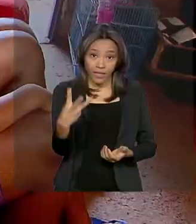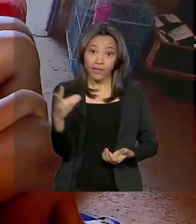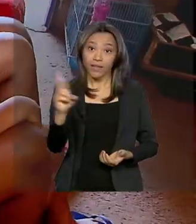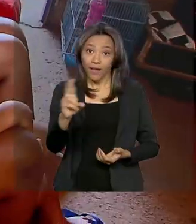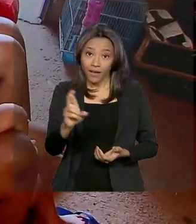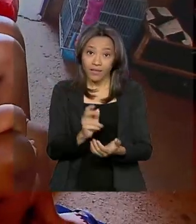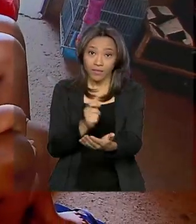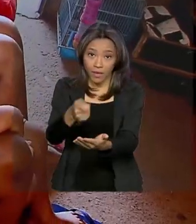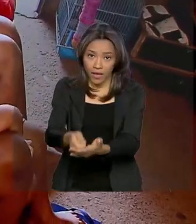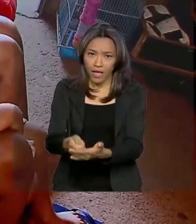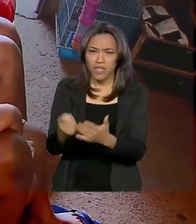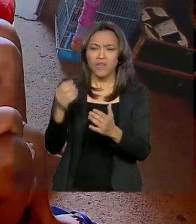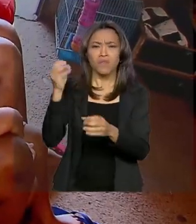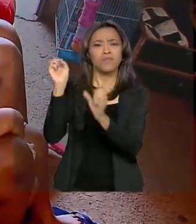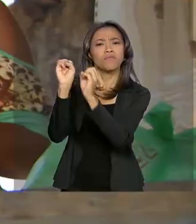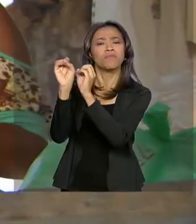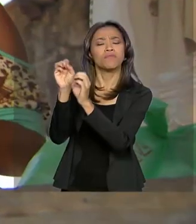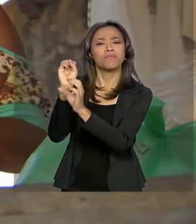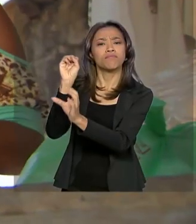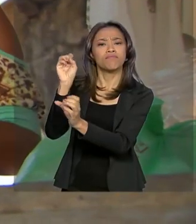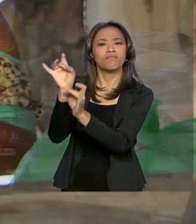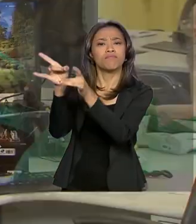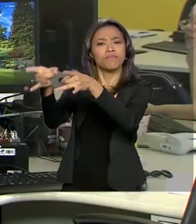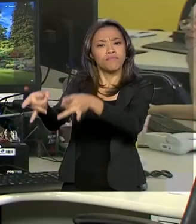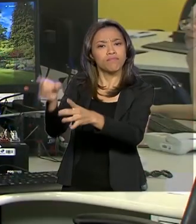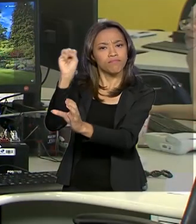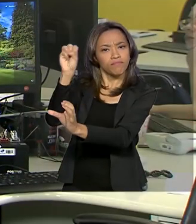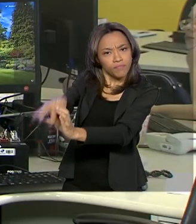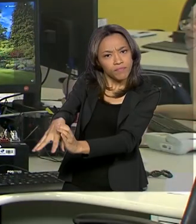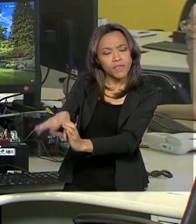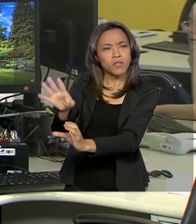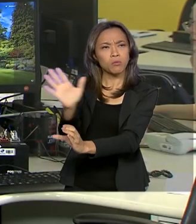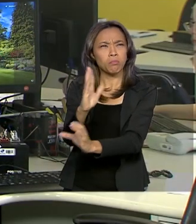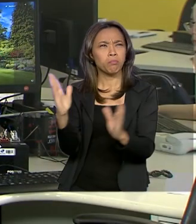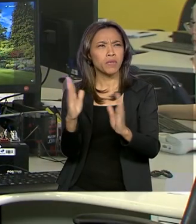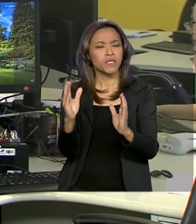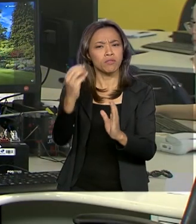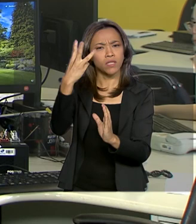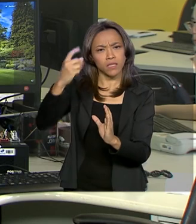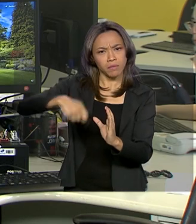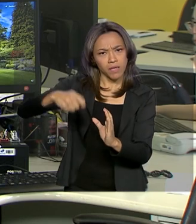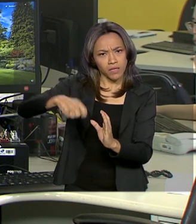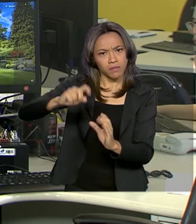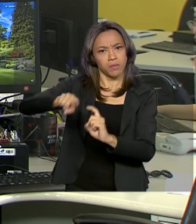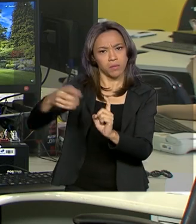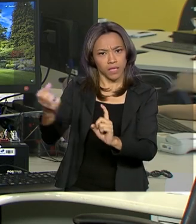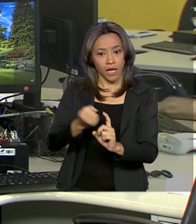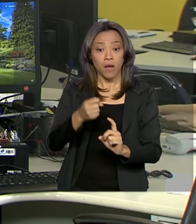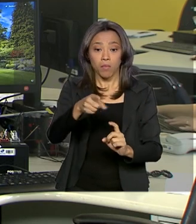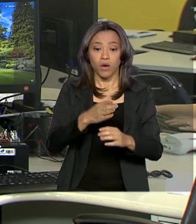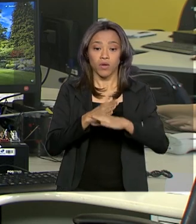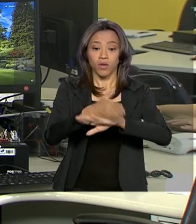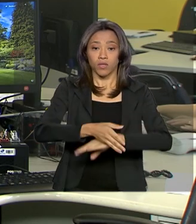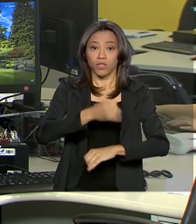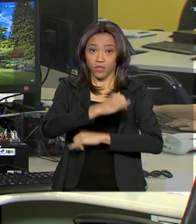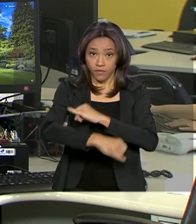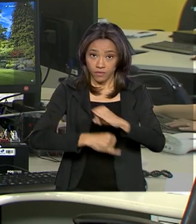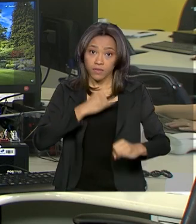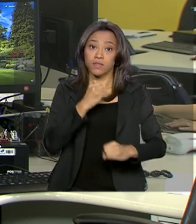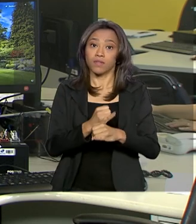disponível para saque por um período de três meses. Para saber a data exata do pagamento, basta acessar facebook.com.br